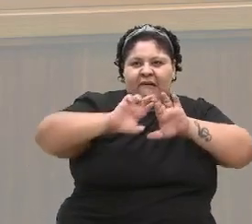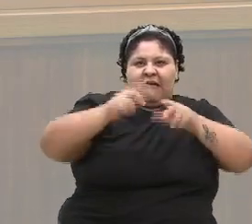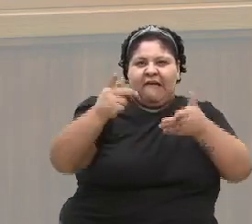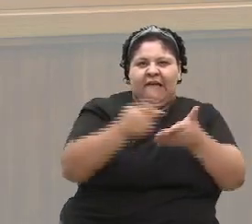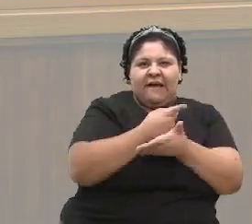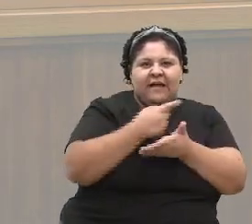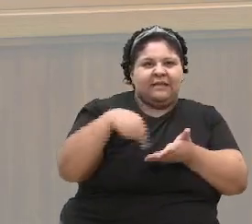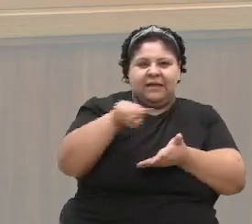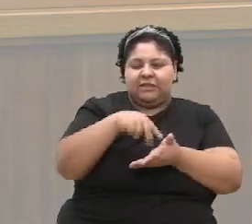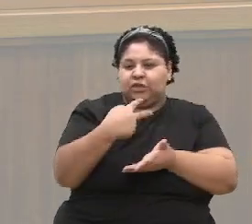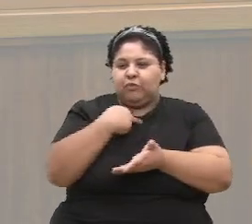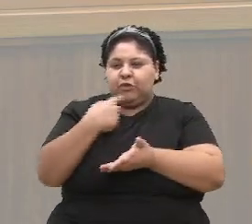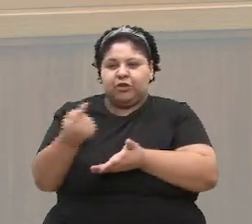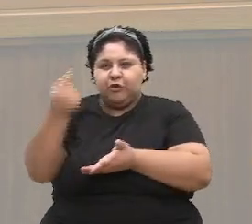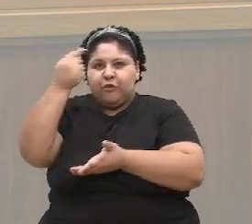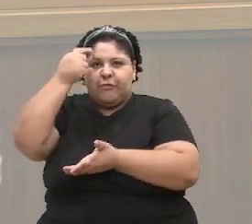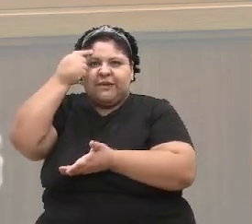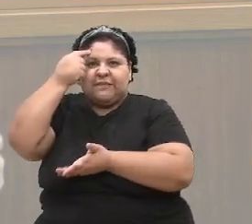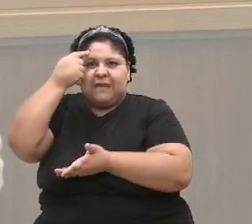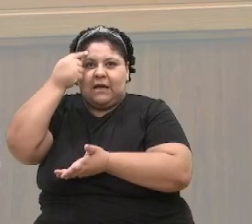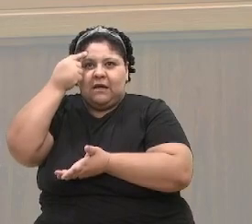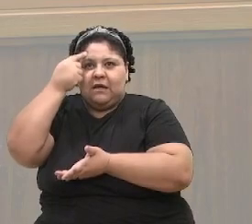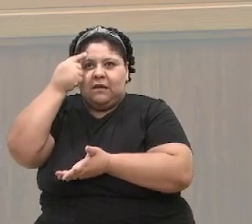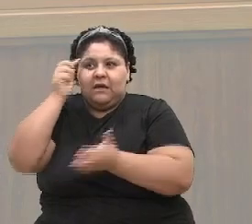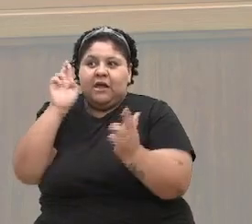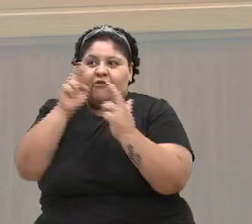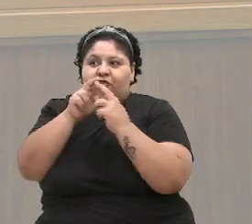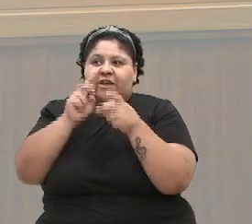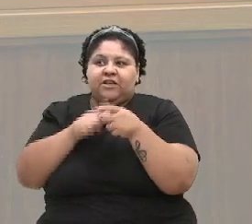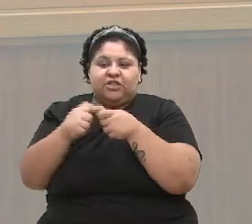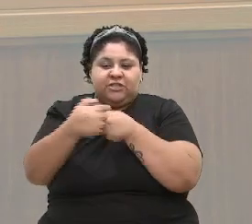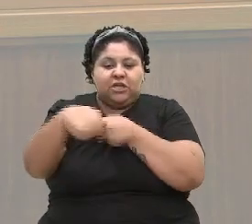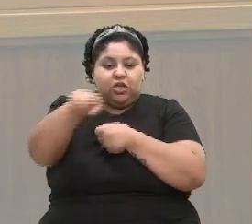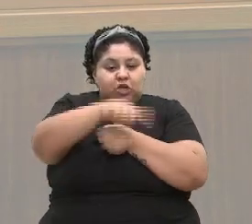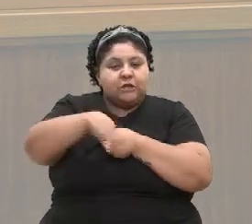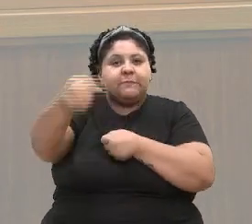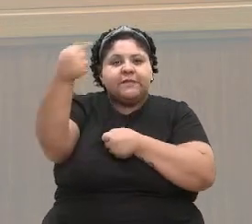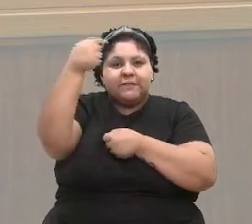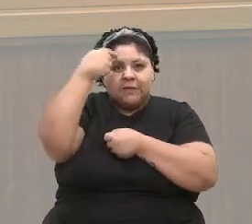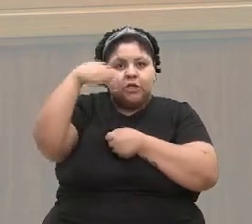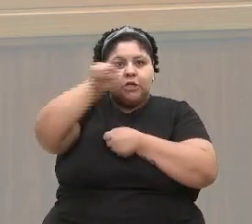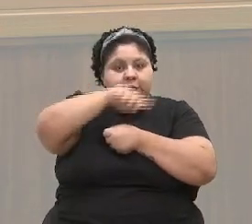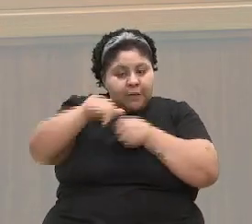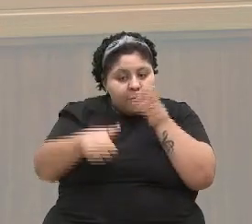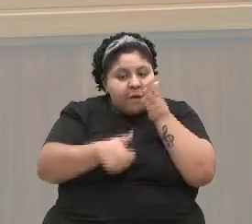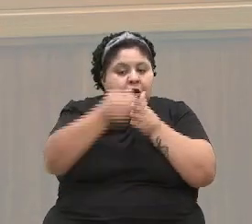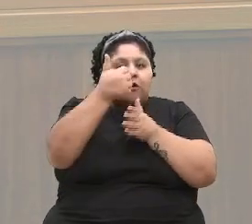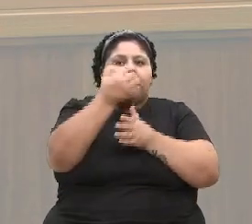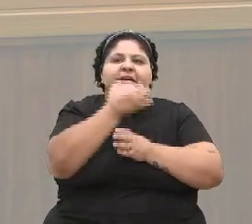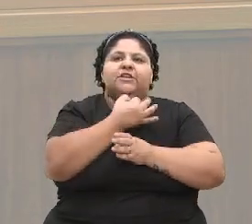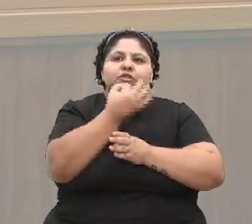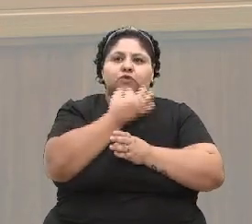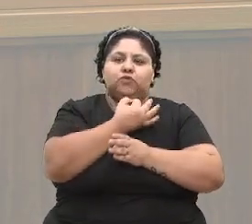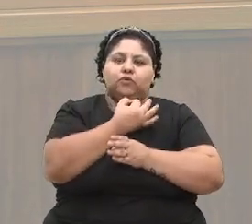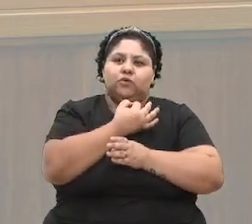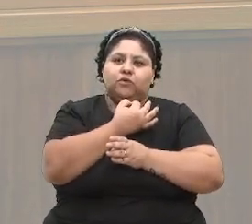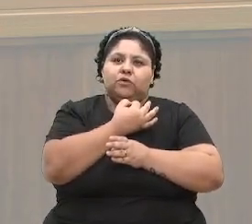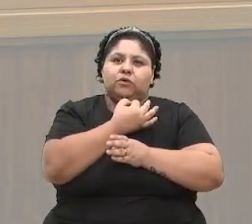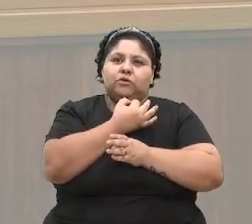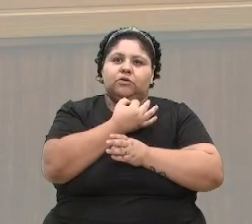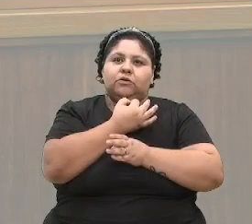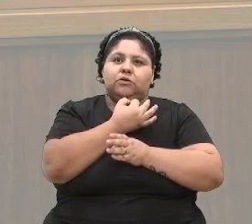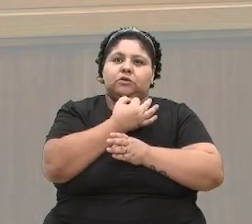pode pensar assim acerca da nossa cidade. E nós pensamos assim, que a gente quer o melhor para Caxias do Sul, que